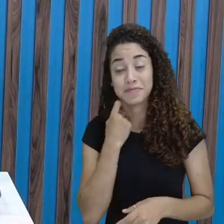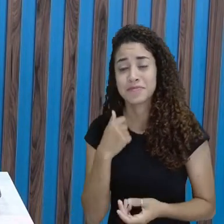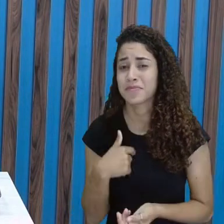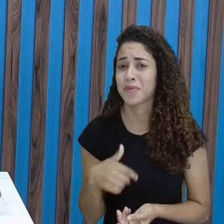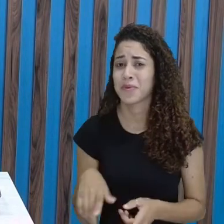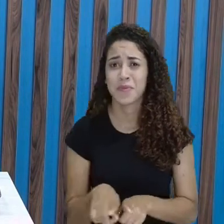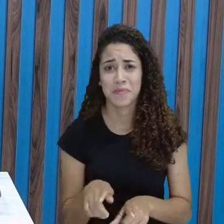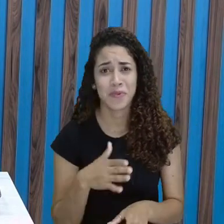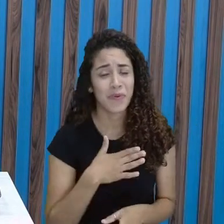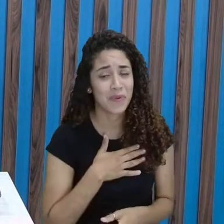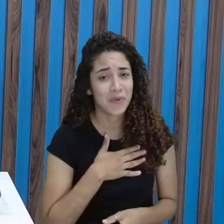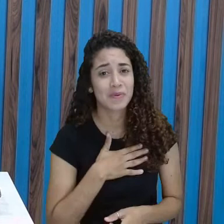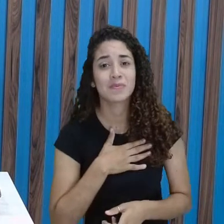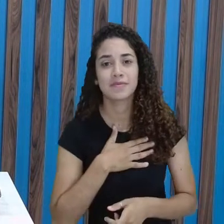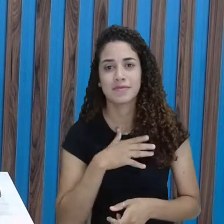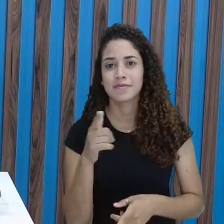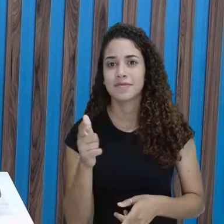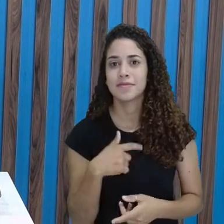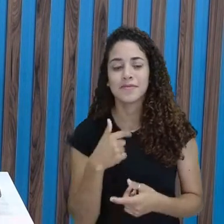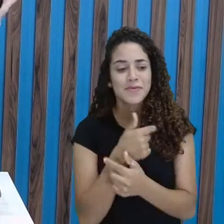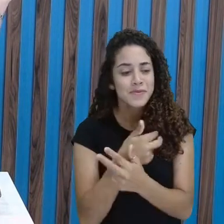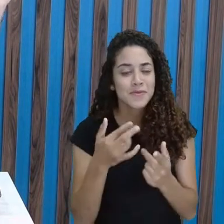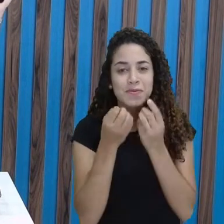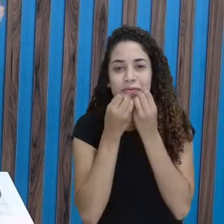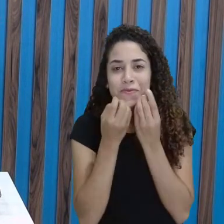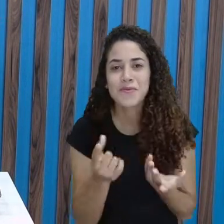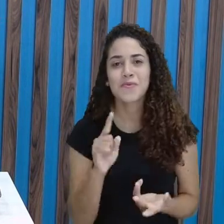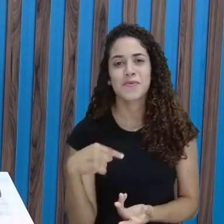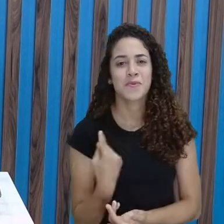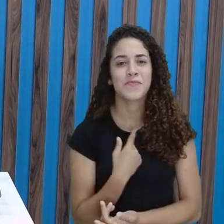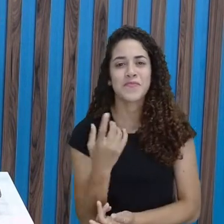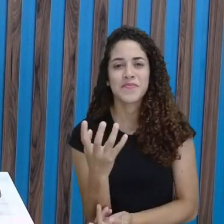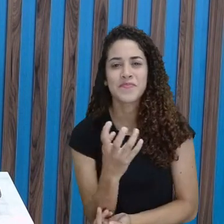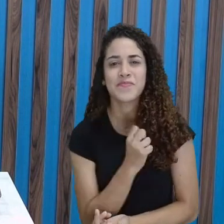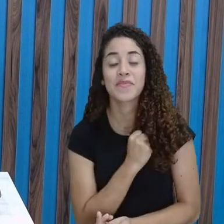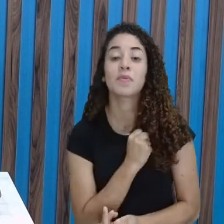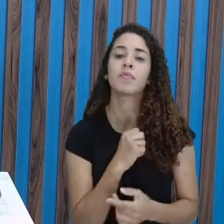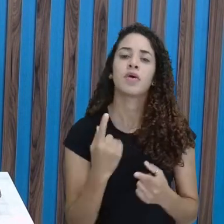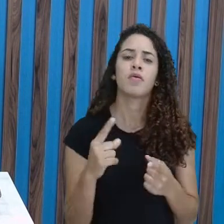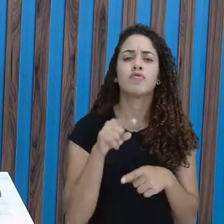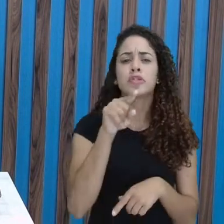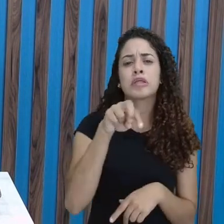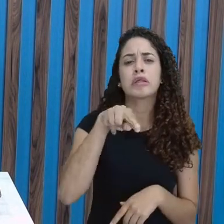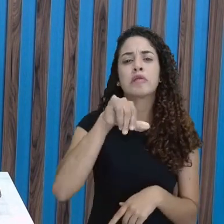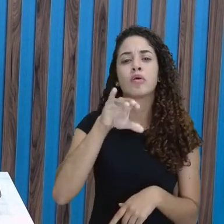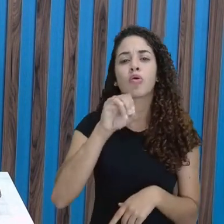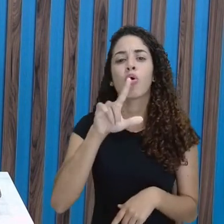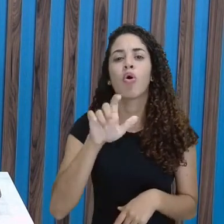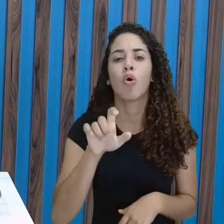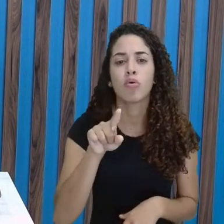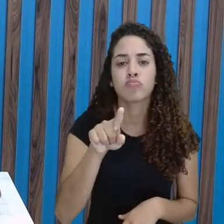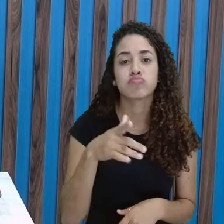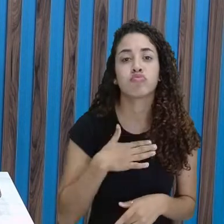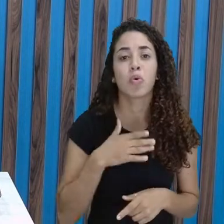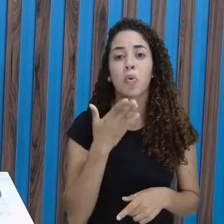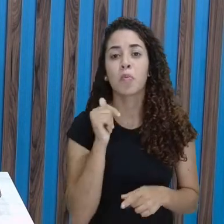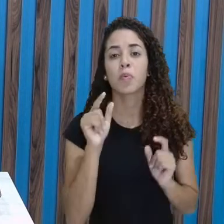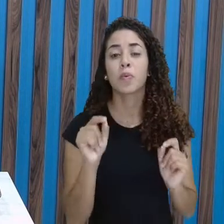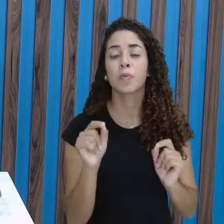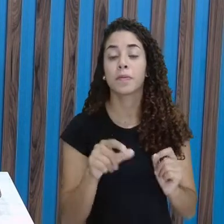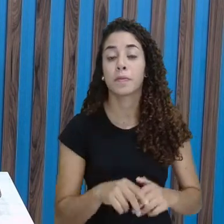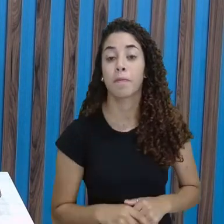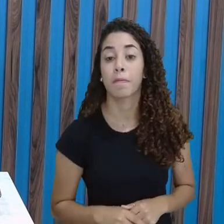coisa boa, não é? Que a gente ama comer. E você? Fala pra mim. Nicole, o que é que você gosta de comer? Conta pra mim.